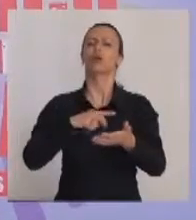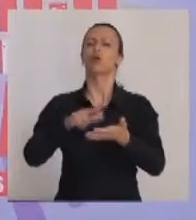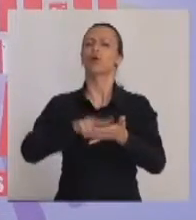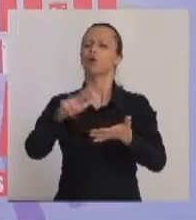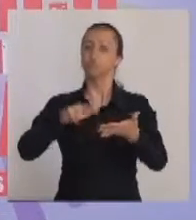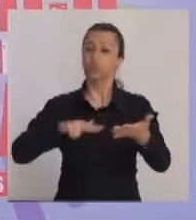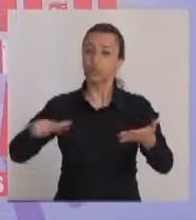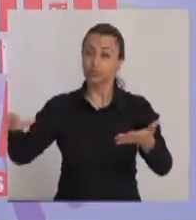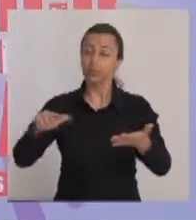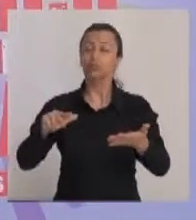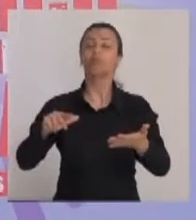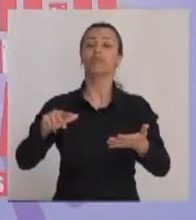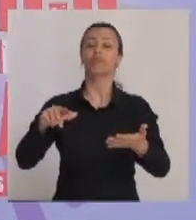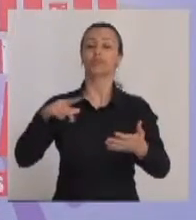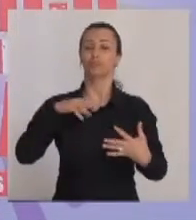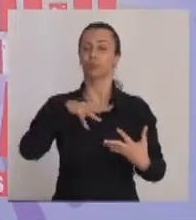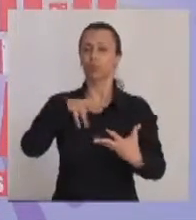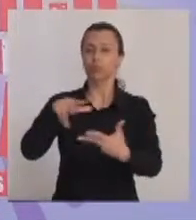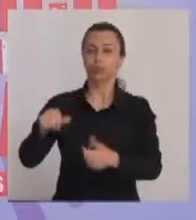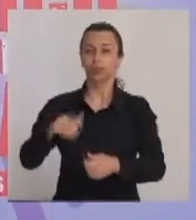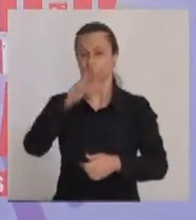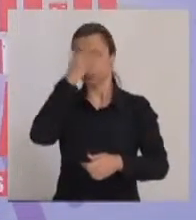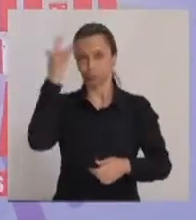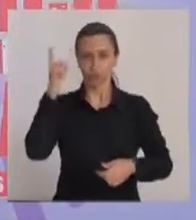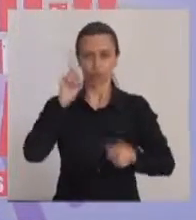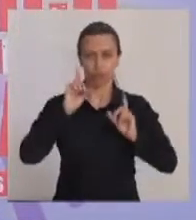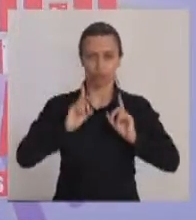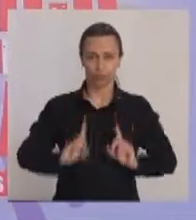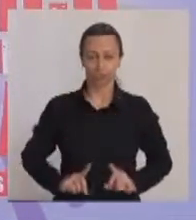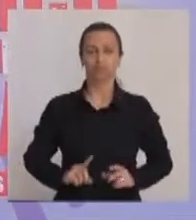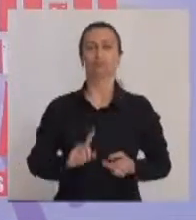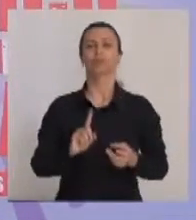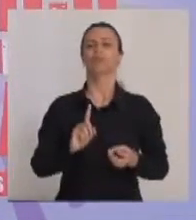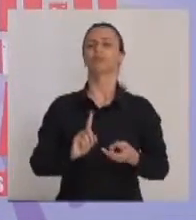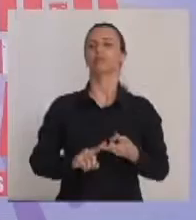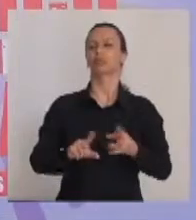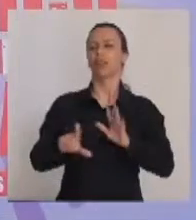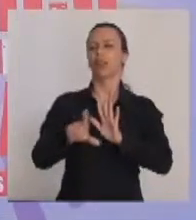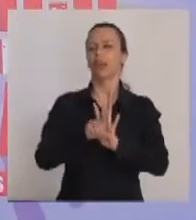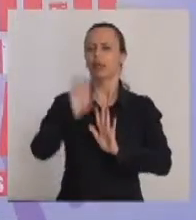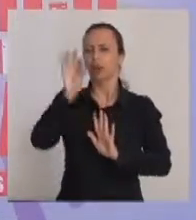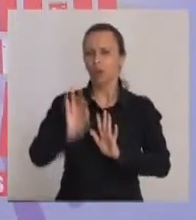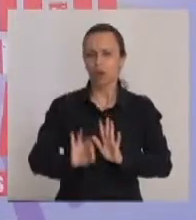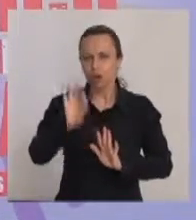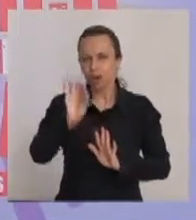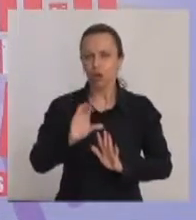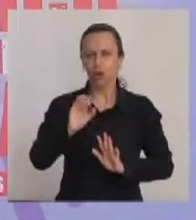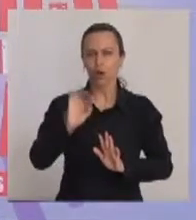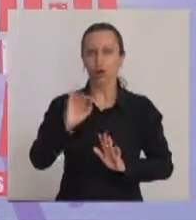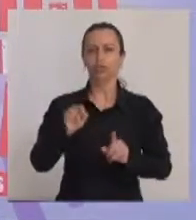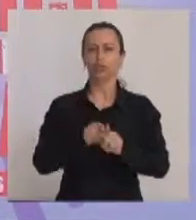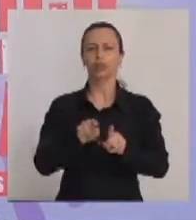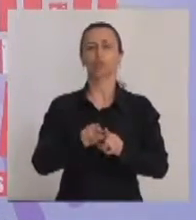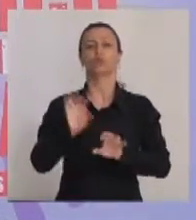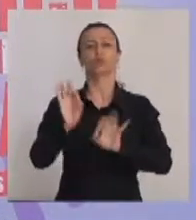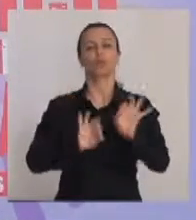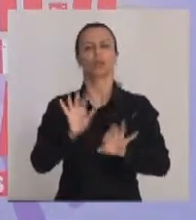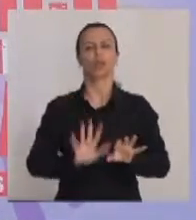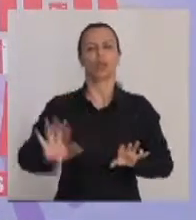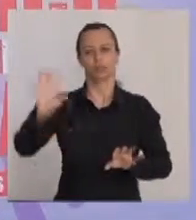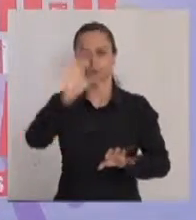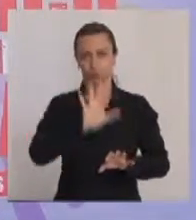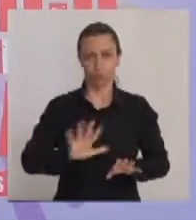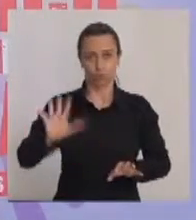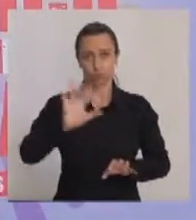Internacional dos Direitos da Pessoa com Deficiência, da Lei de Cotas, do Plano Nacional dos Direitos da Pessoa com